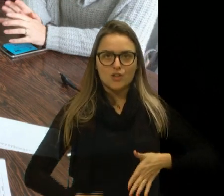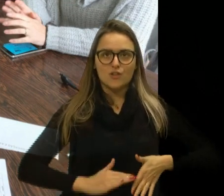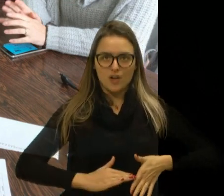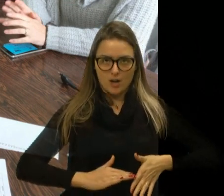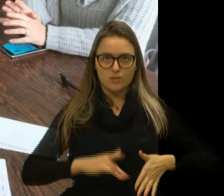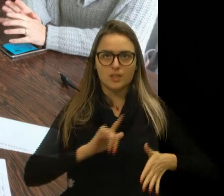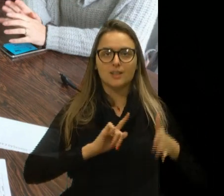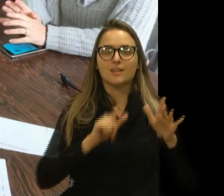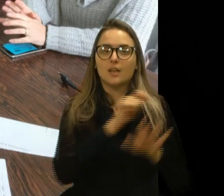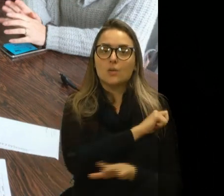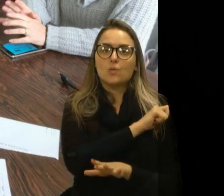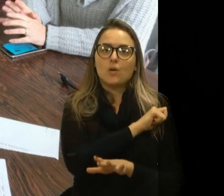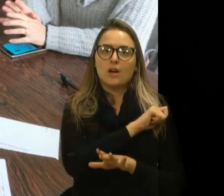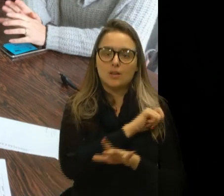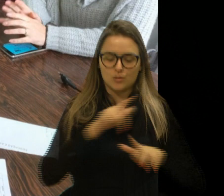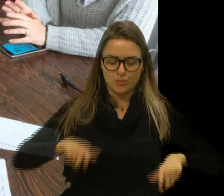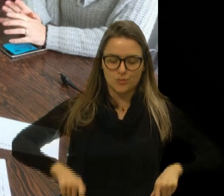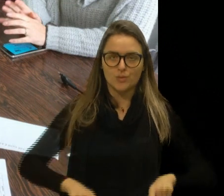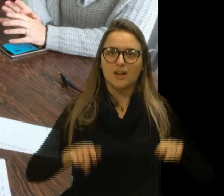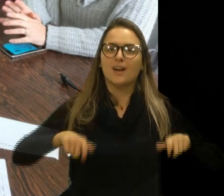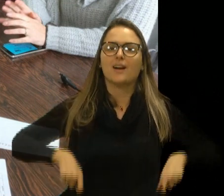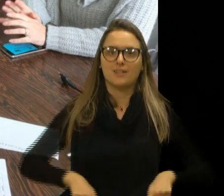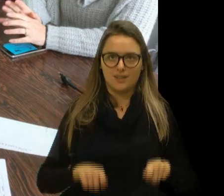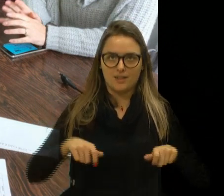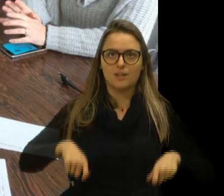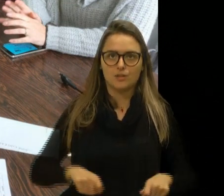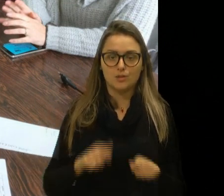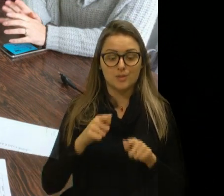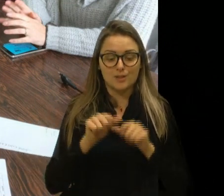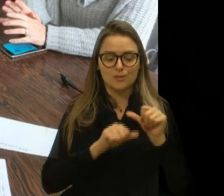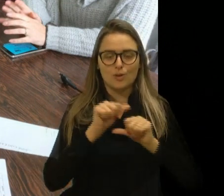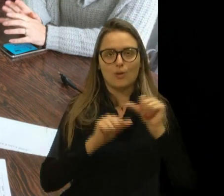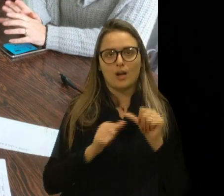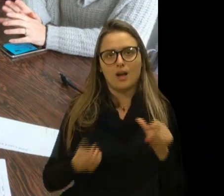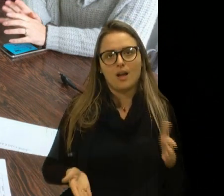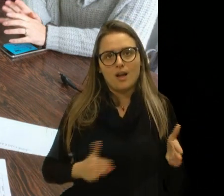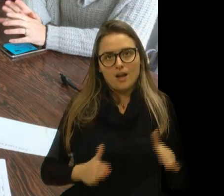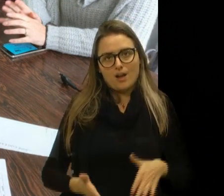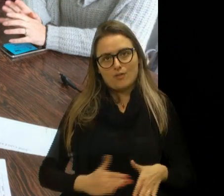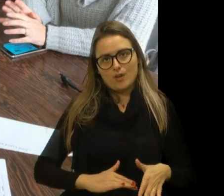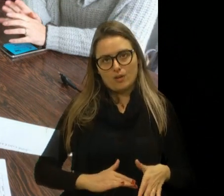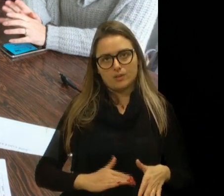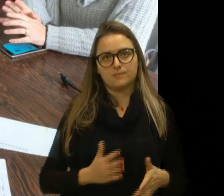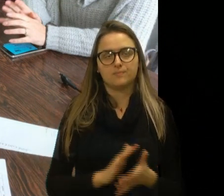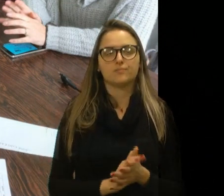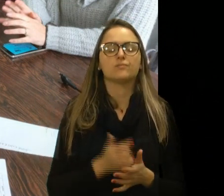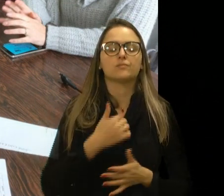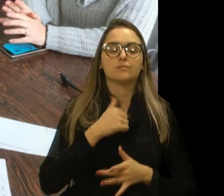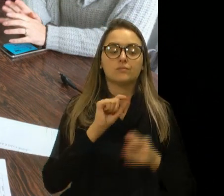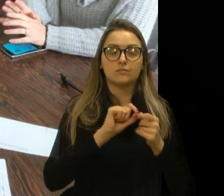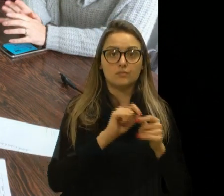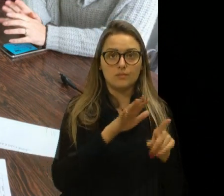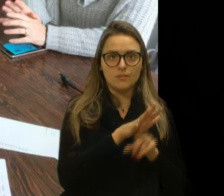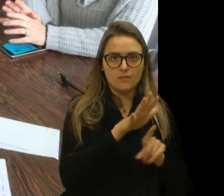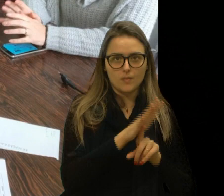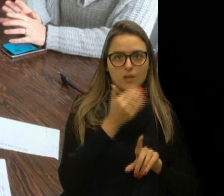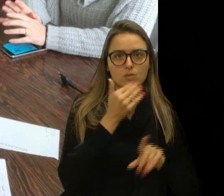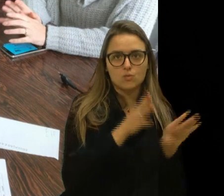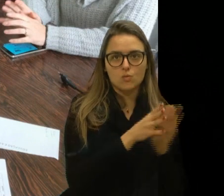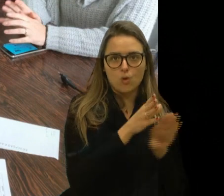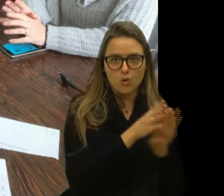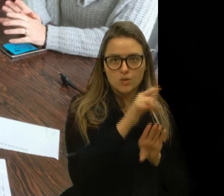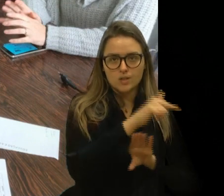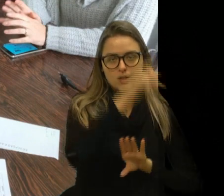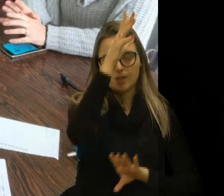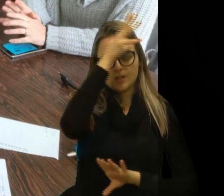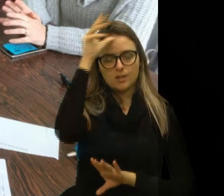E, nesse momento, novos colegas vereadores, também fiz, então, já aproveitei e fazer uma indicação ao